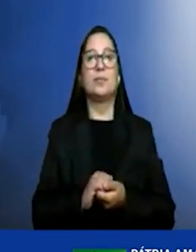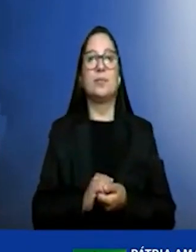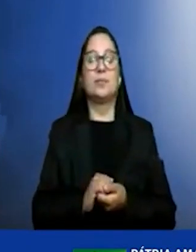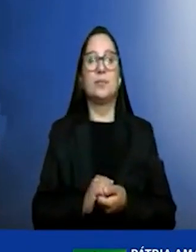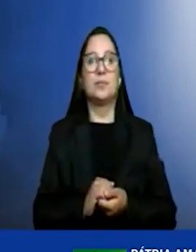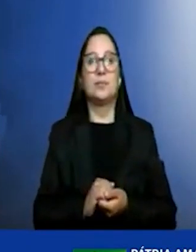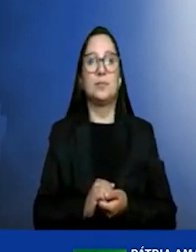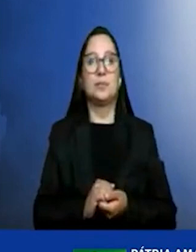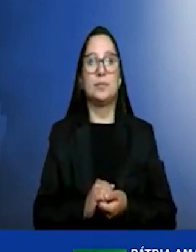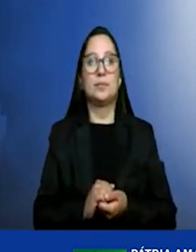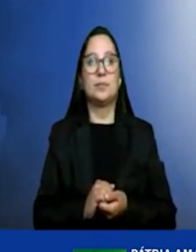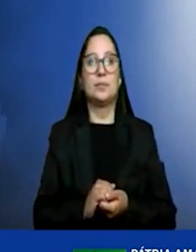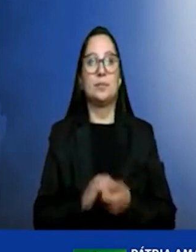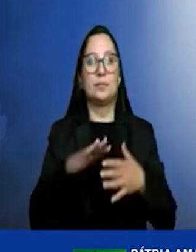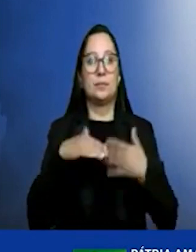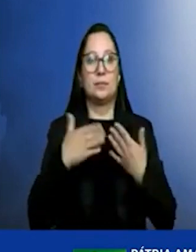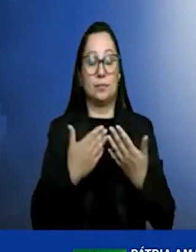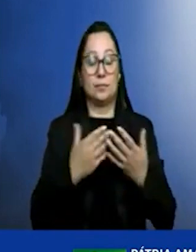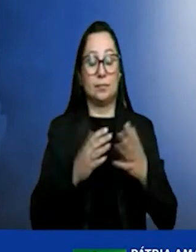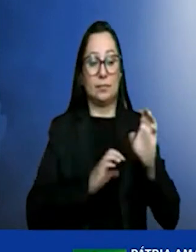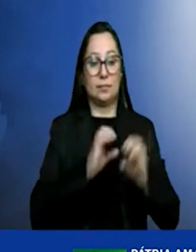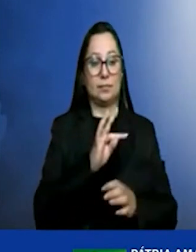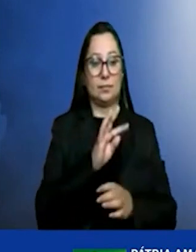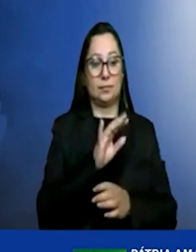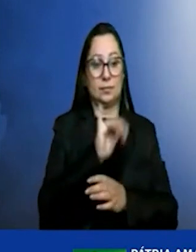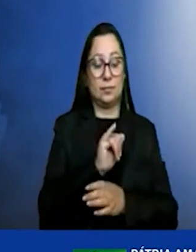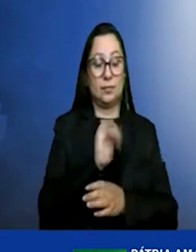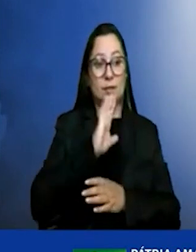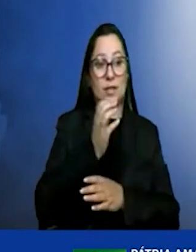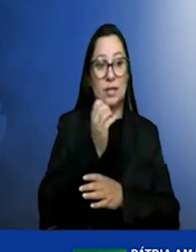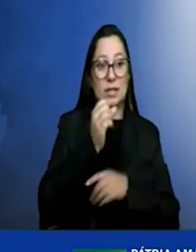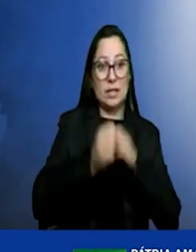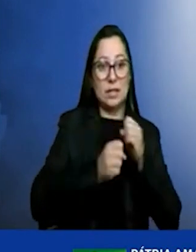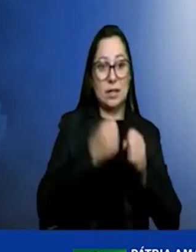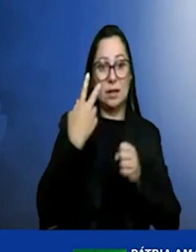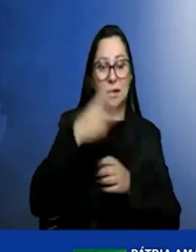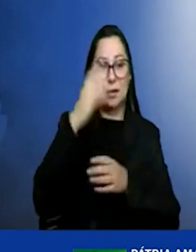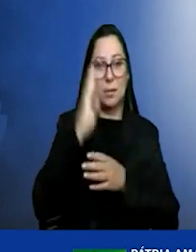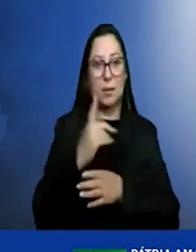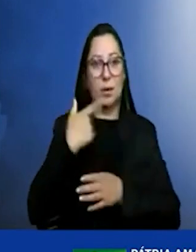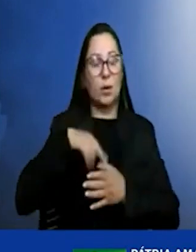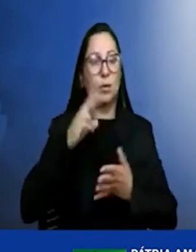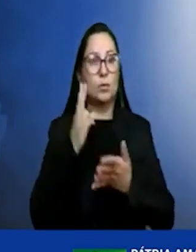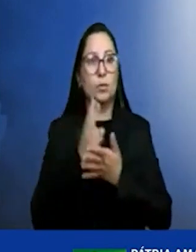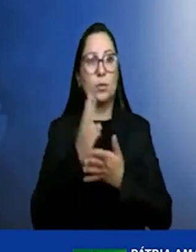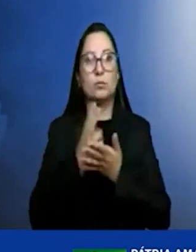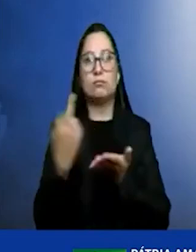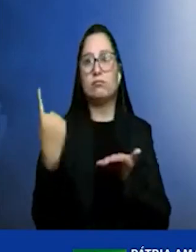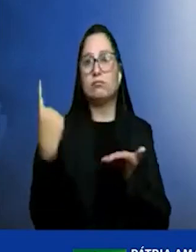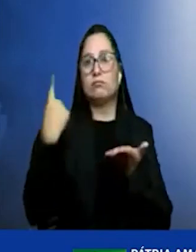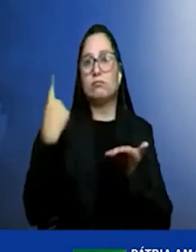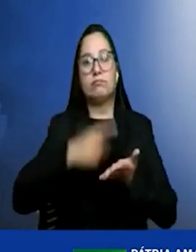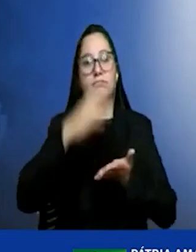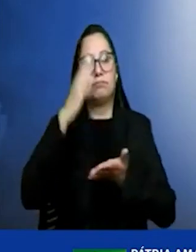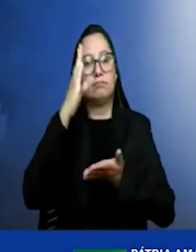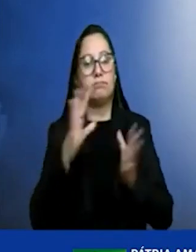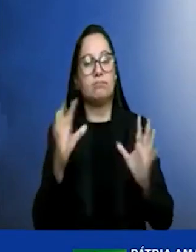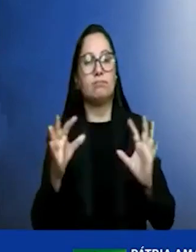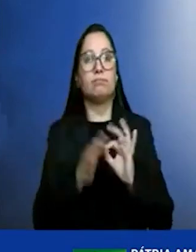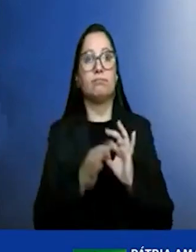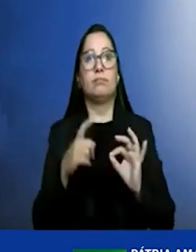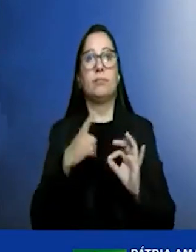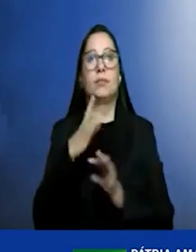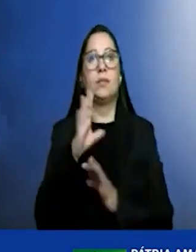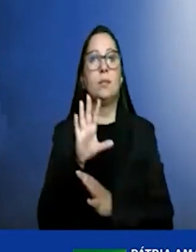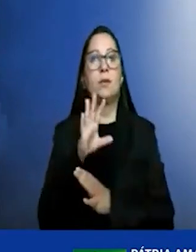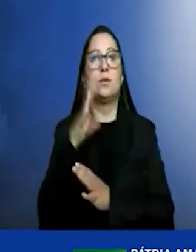bom a Toyota está no Brasil há mais de 60 anos a gente continua absolutamente comprometido com o Brasil existe uma solução que